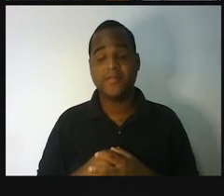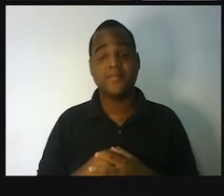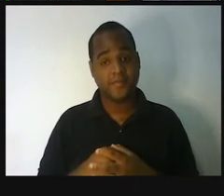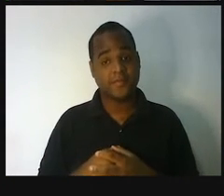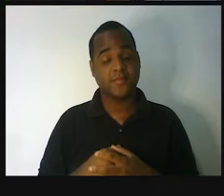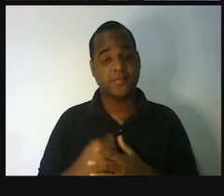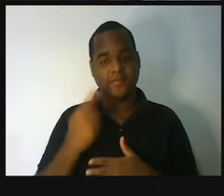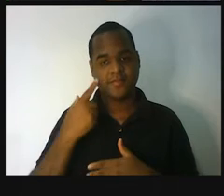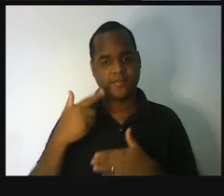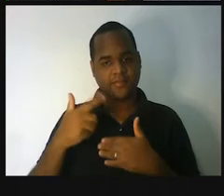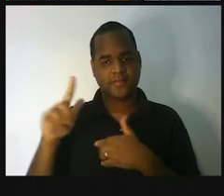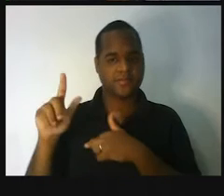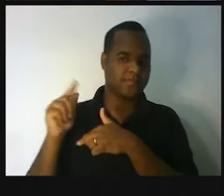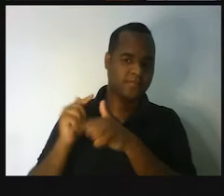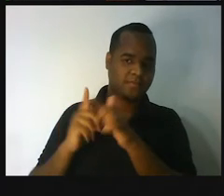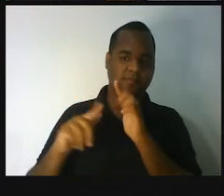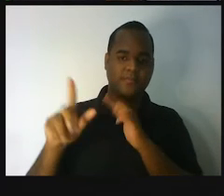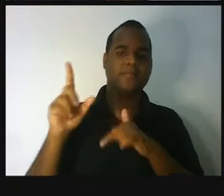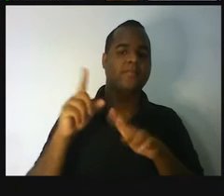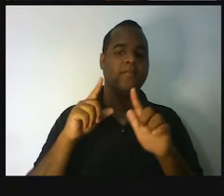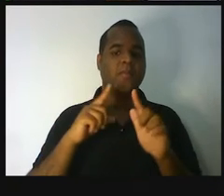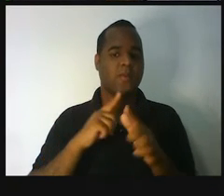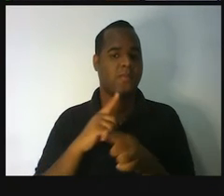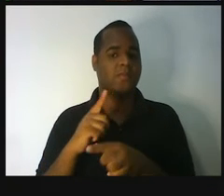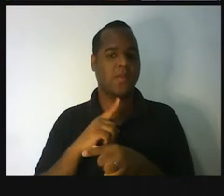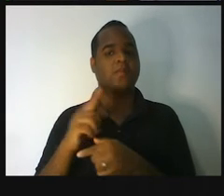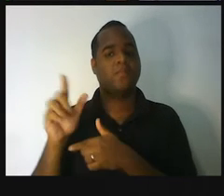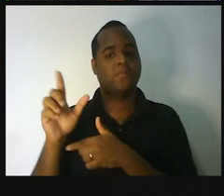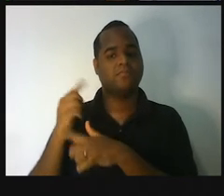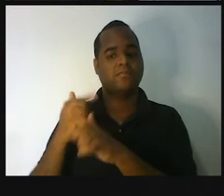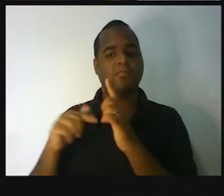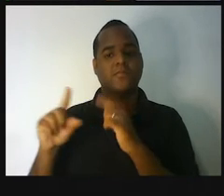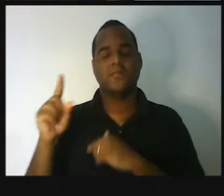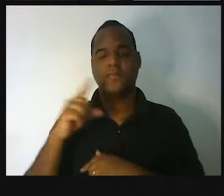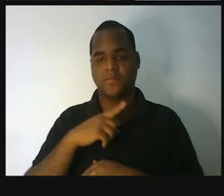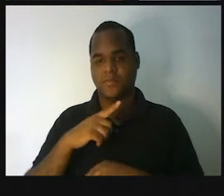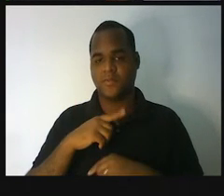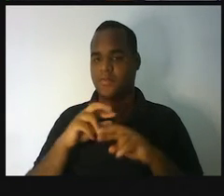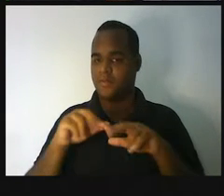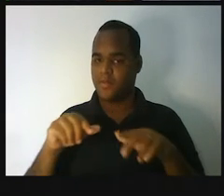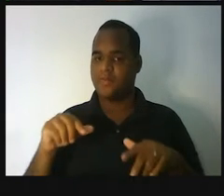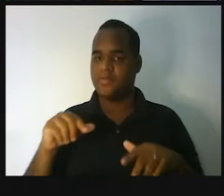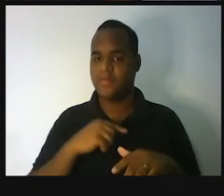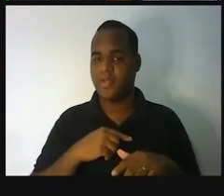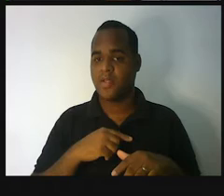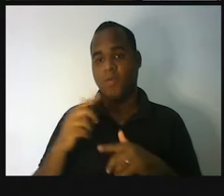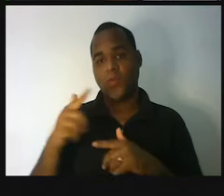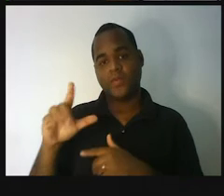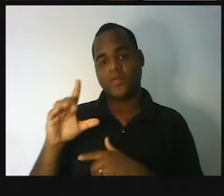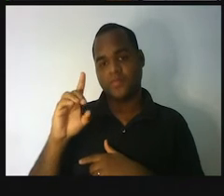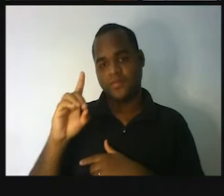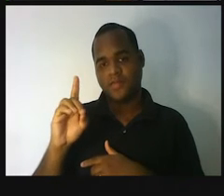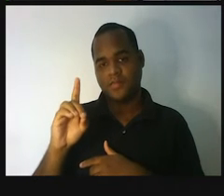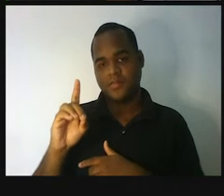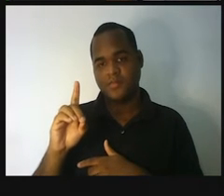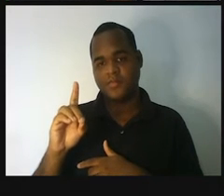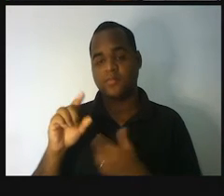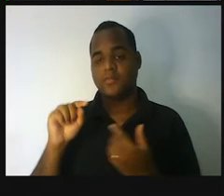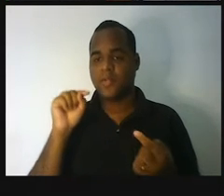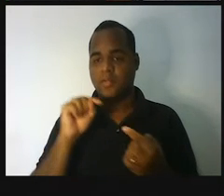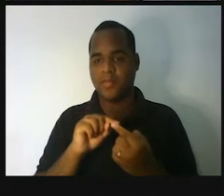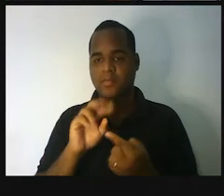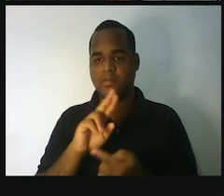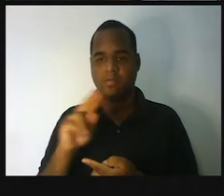surgem outras unidades de medida. Que tem as que estão à direita dele, que são chamados